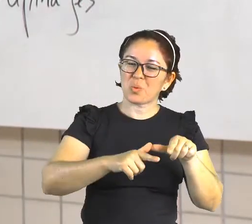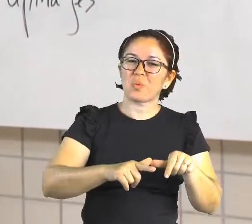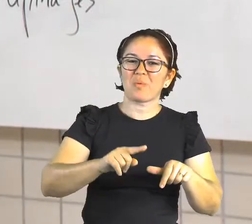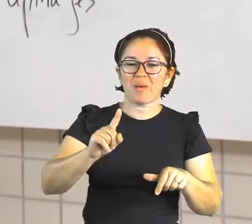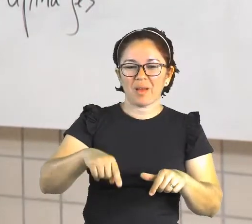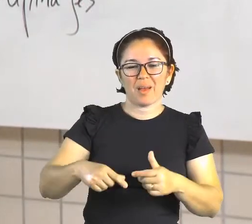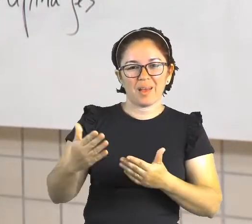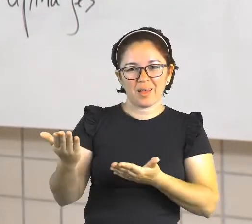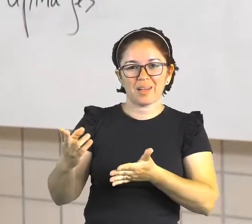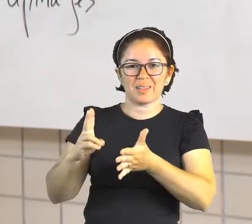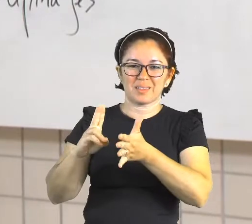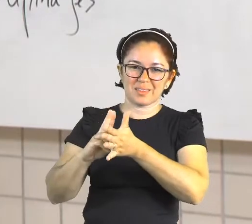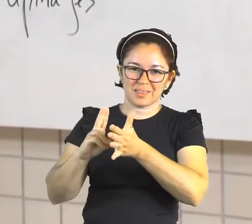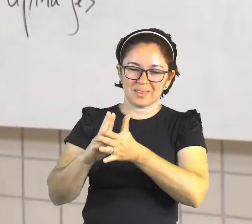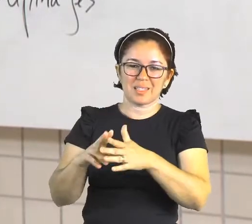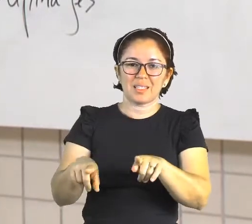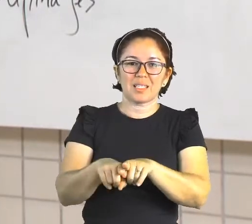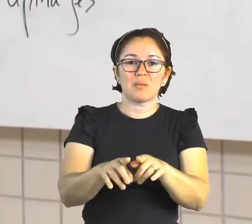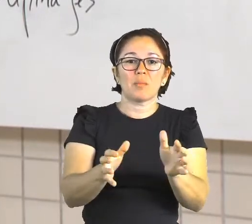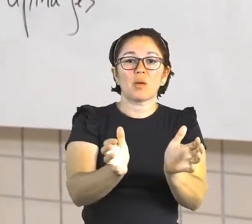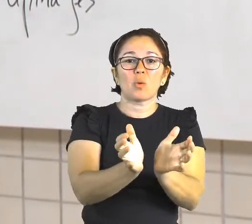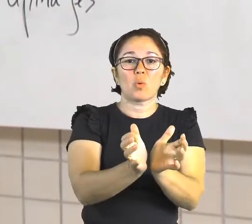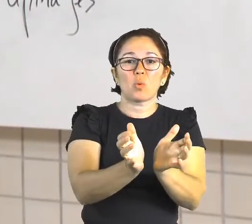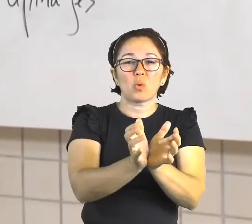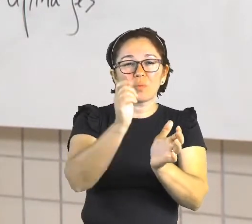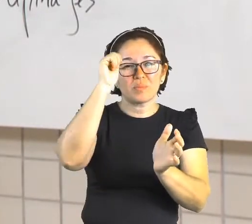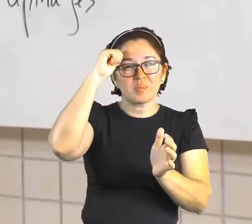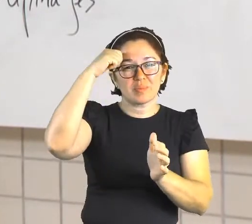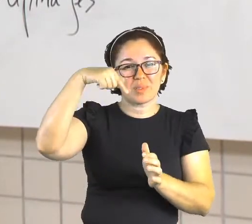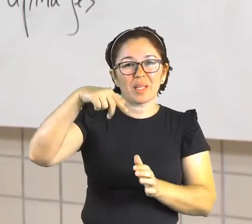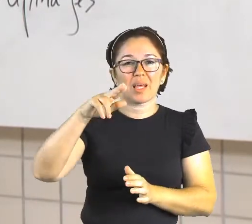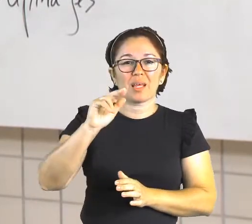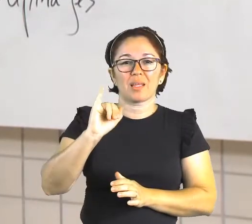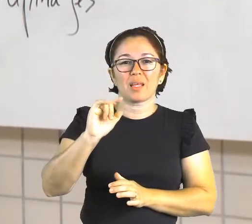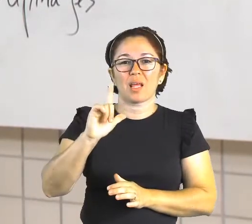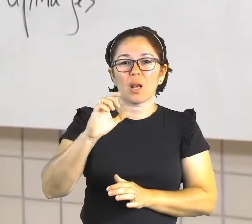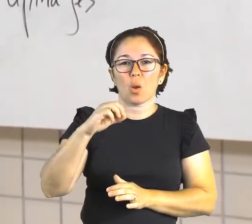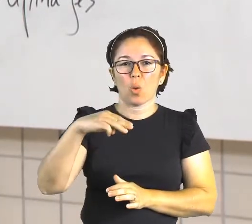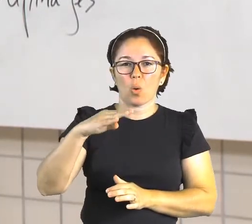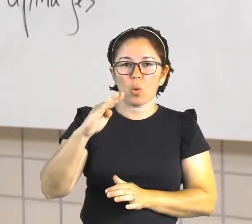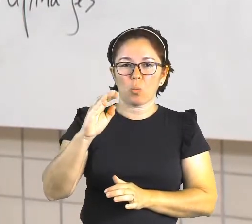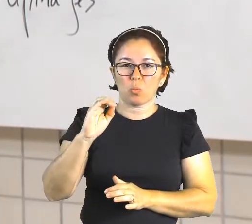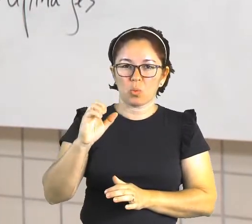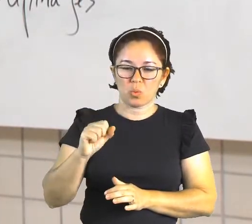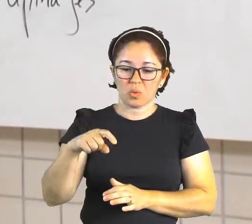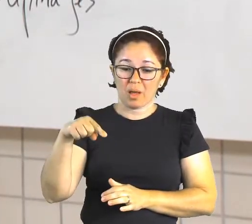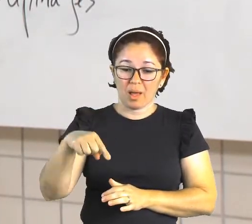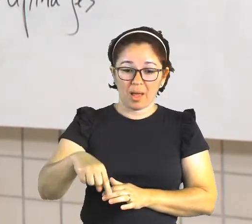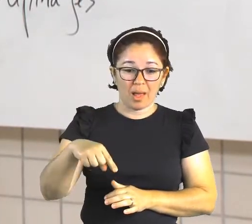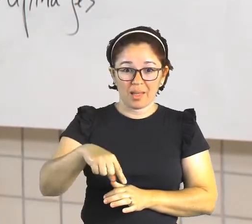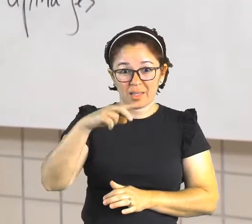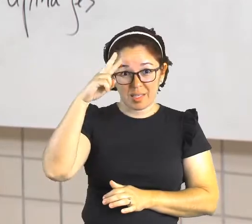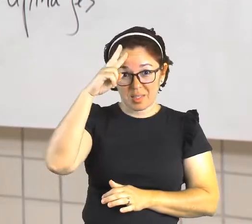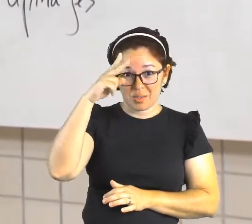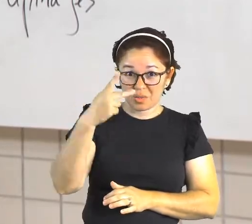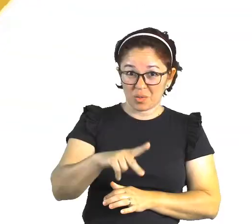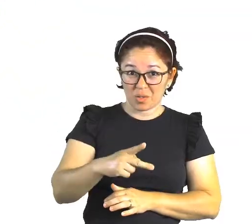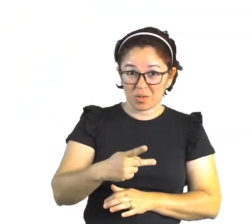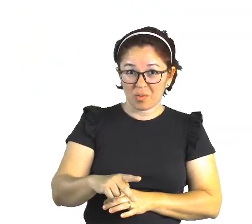quilombos também. O Tocantins tem uma história muito rica, muito rica para ser valorizada e estudada.